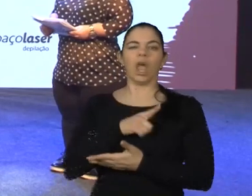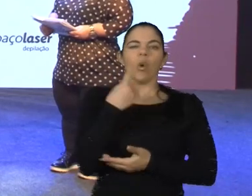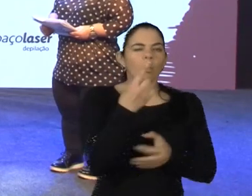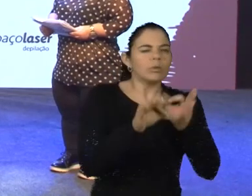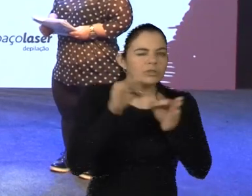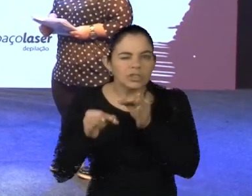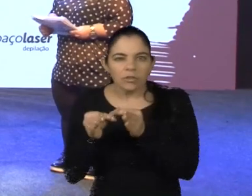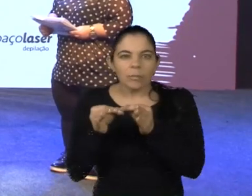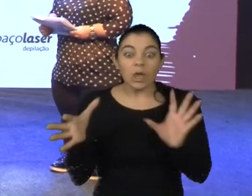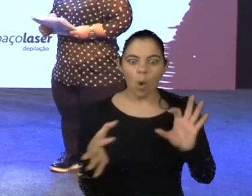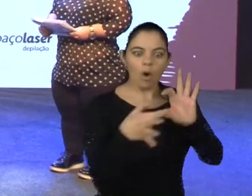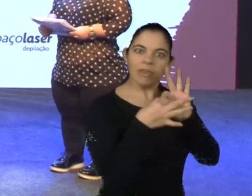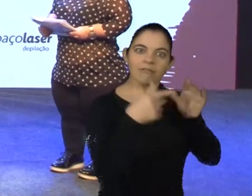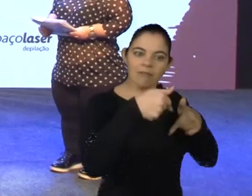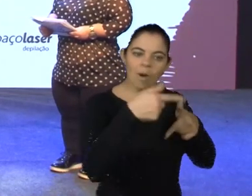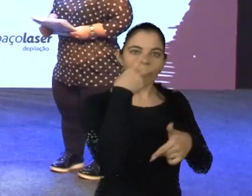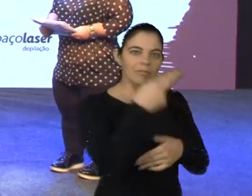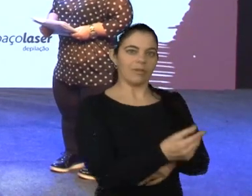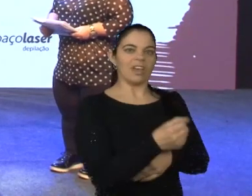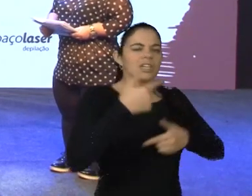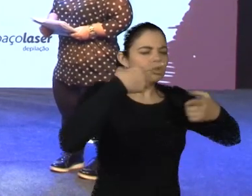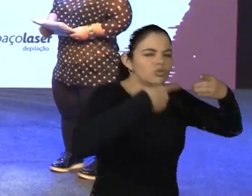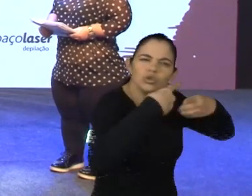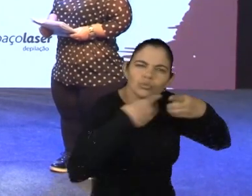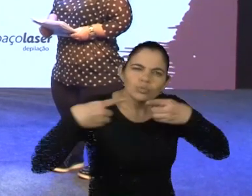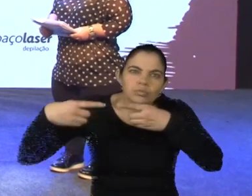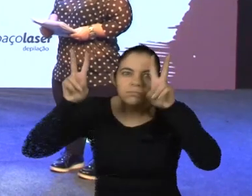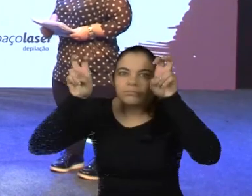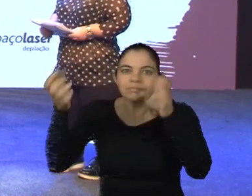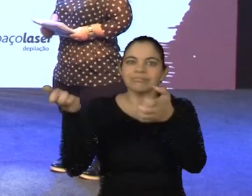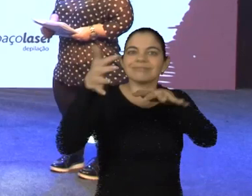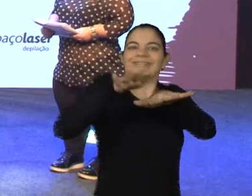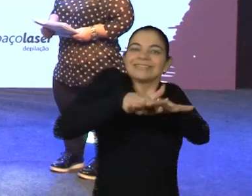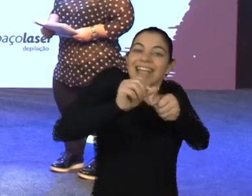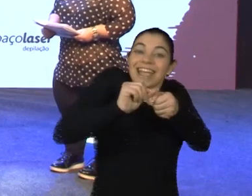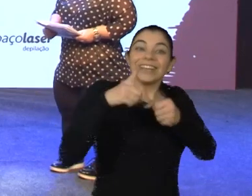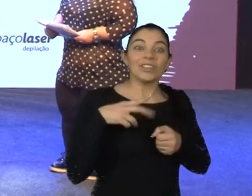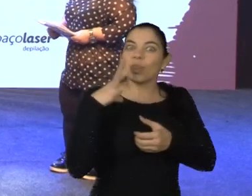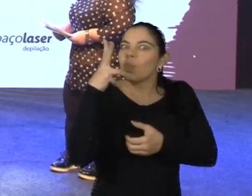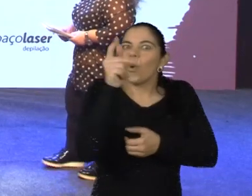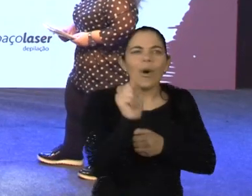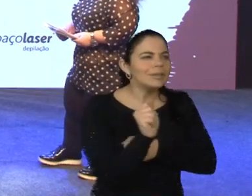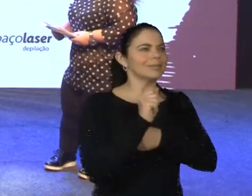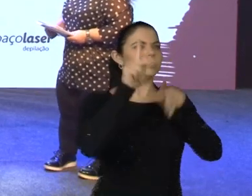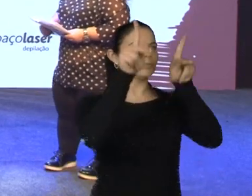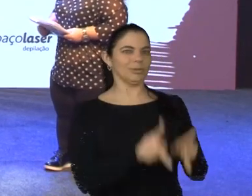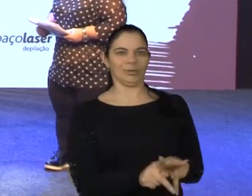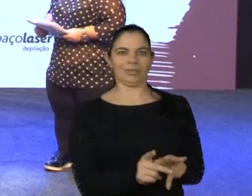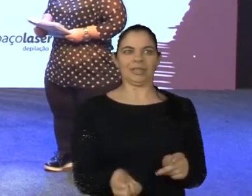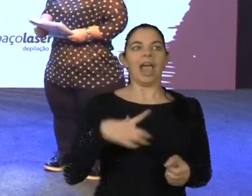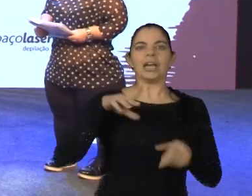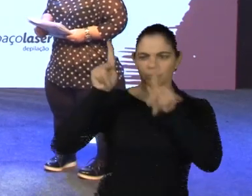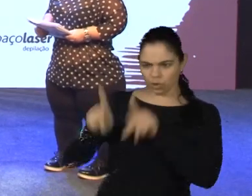absolutamente com o que vocês fazem hoje aqui, discutindo a inclusão de todas e quaisquer pessoas. As pessoas